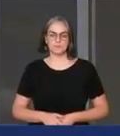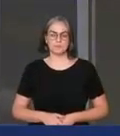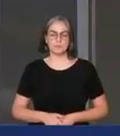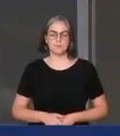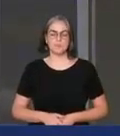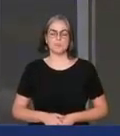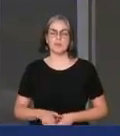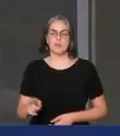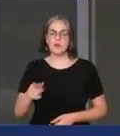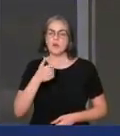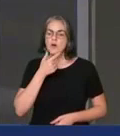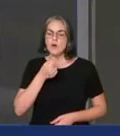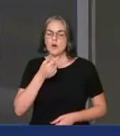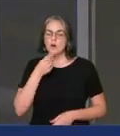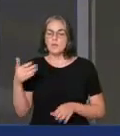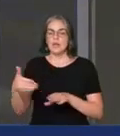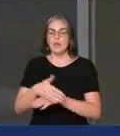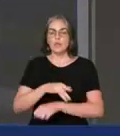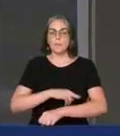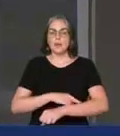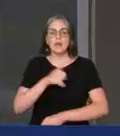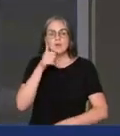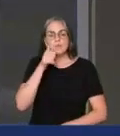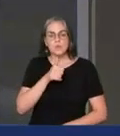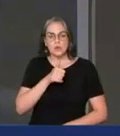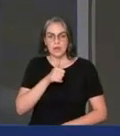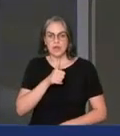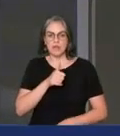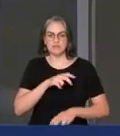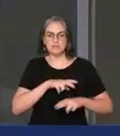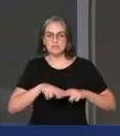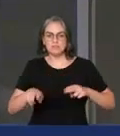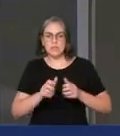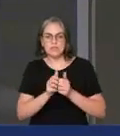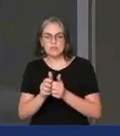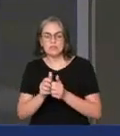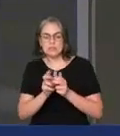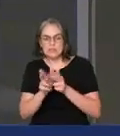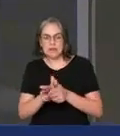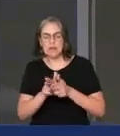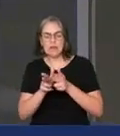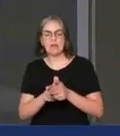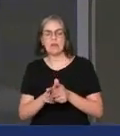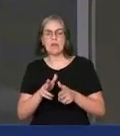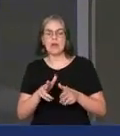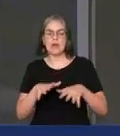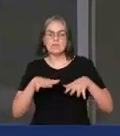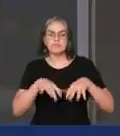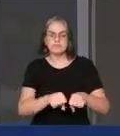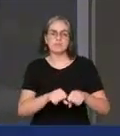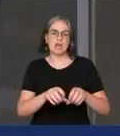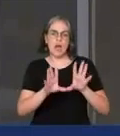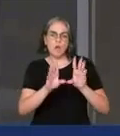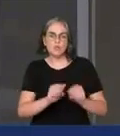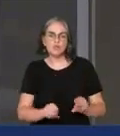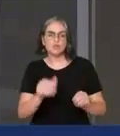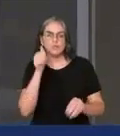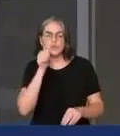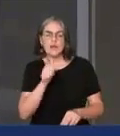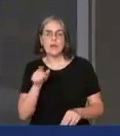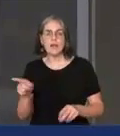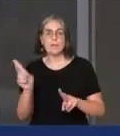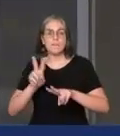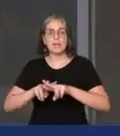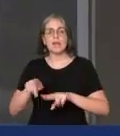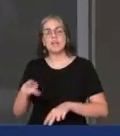condenou o homem que entrou em um banheiro feminino em uma estação de trem e já abusou de uma mulher. Após preso, ele disse